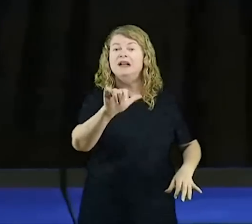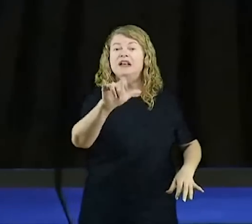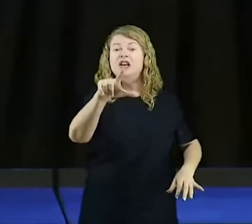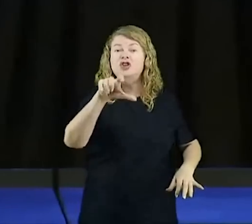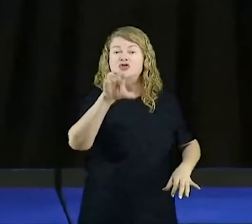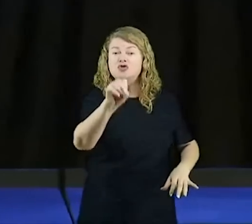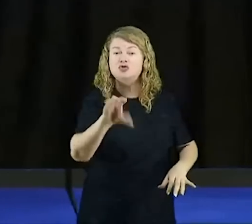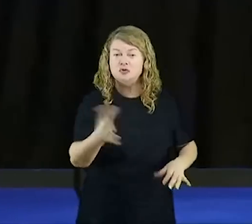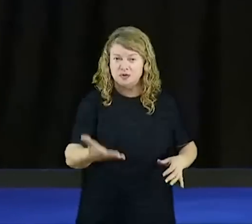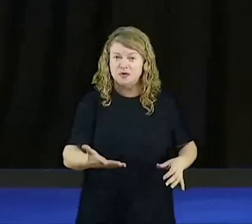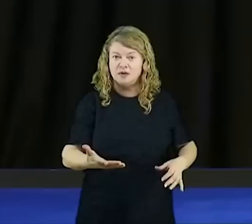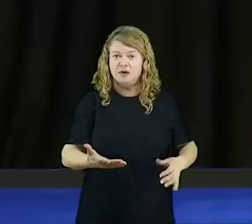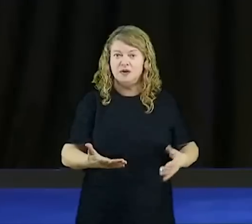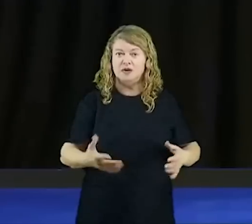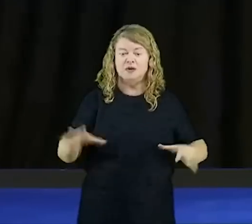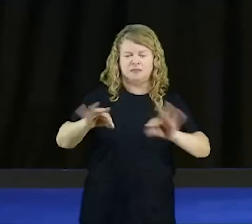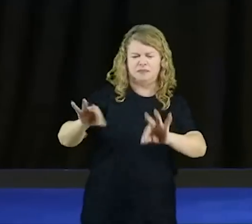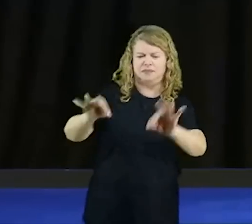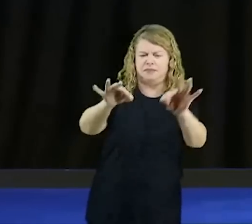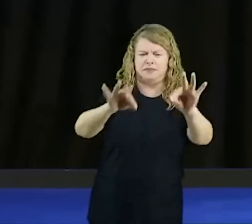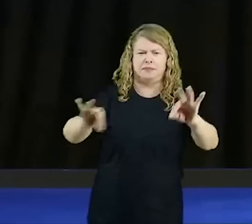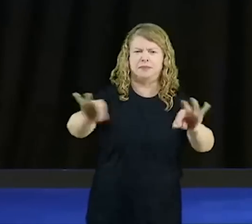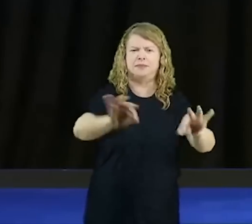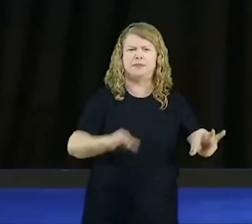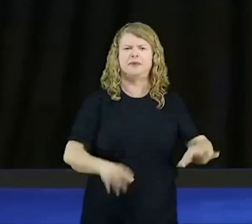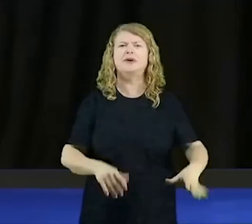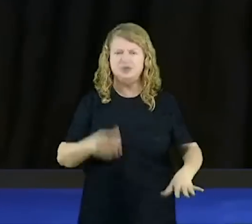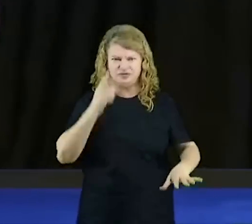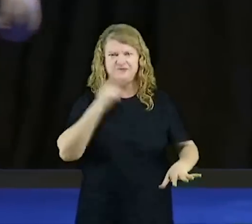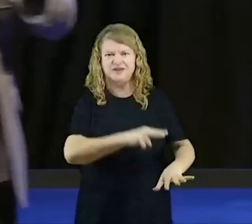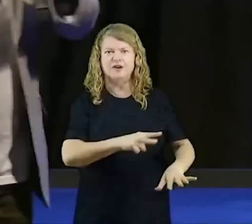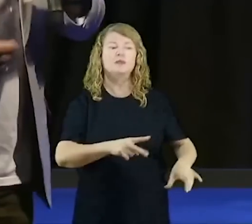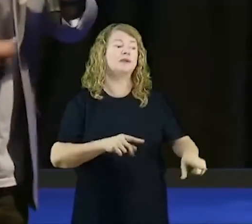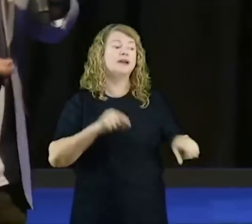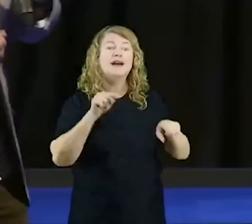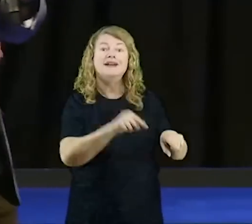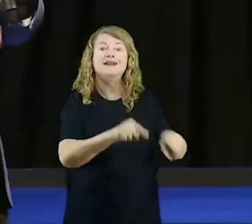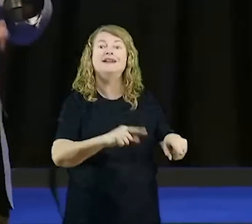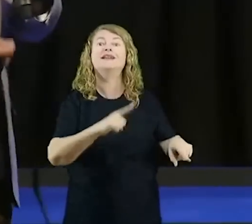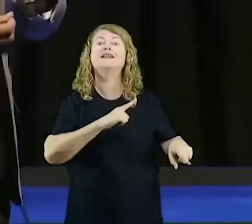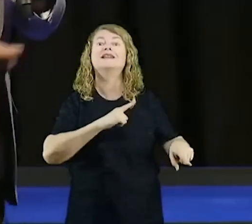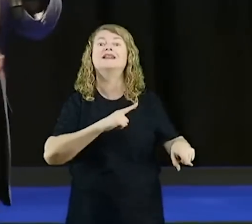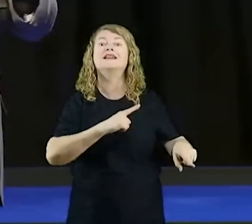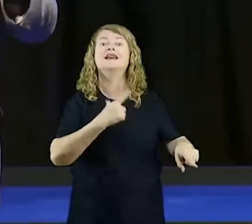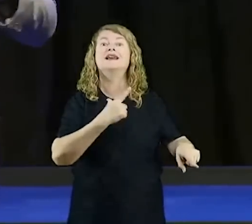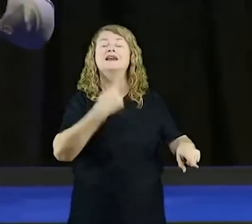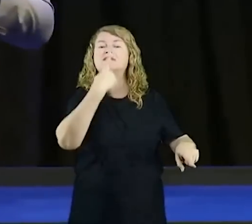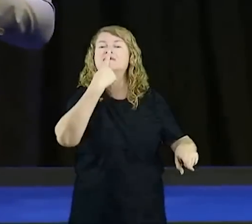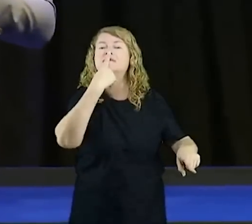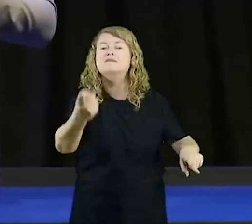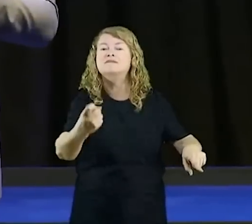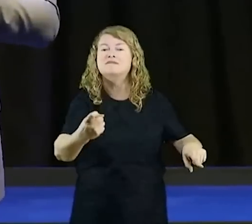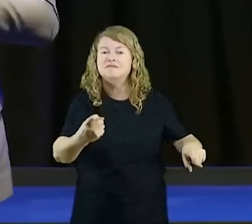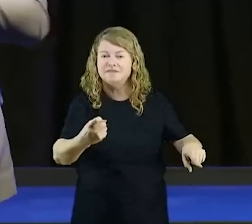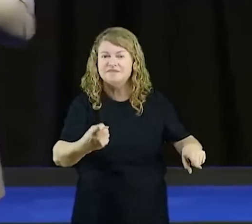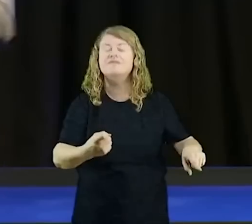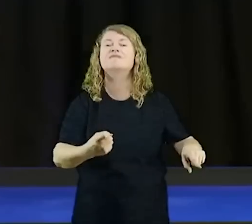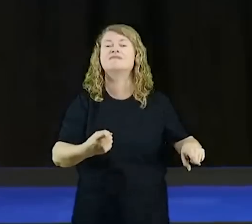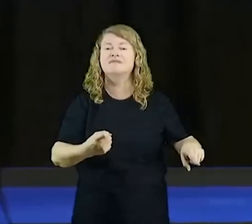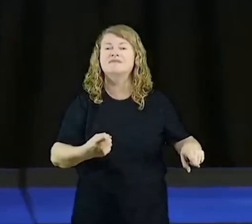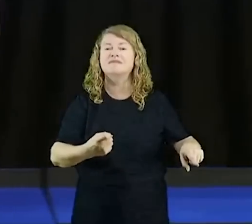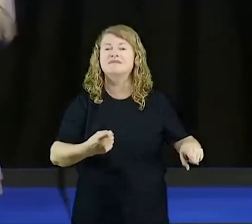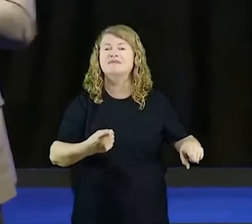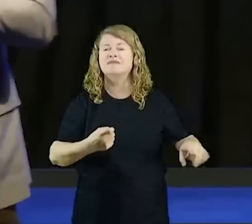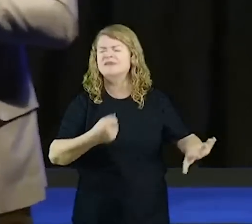de mosca na sujeira? Por que ali existe alimento, podridão. Então não